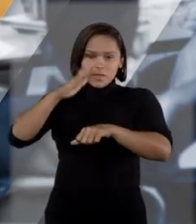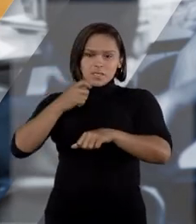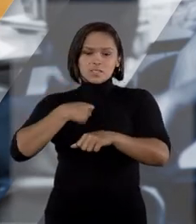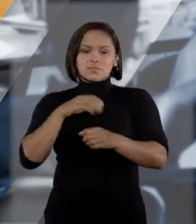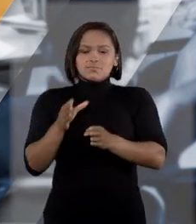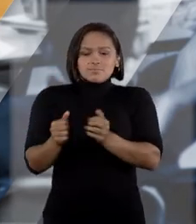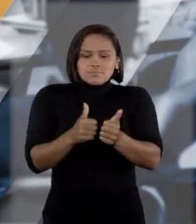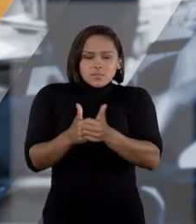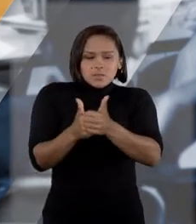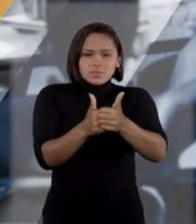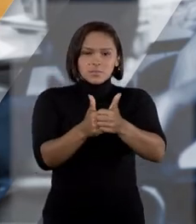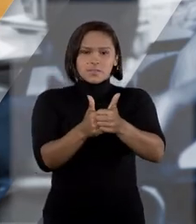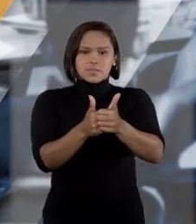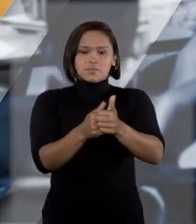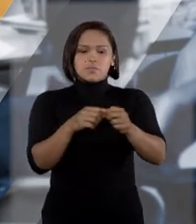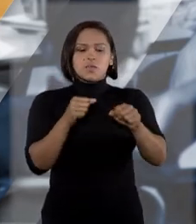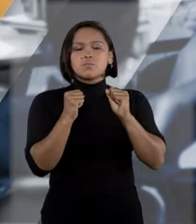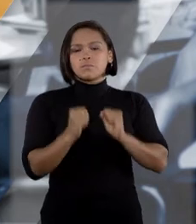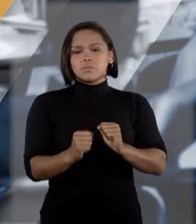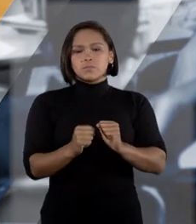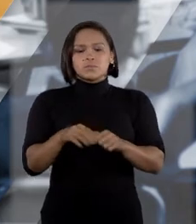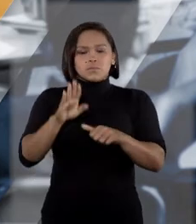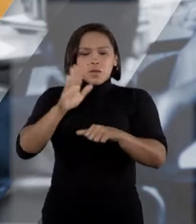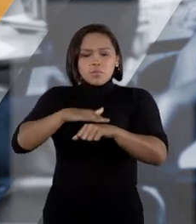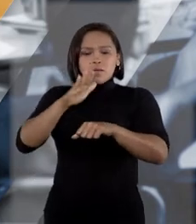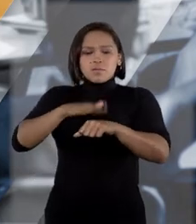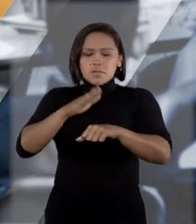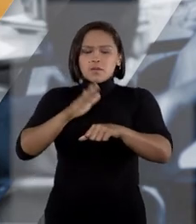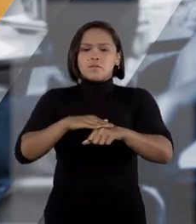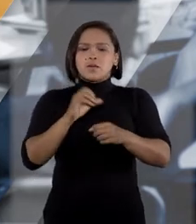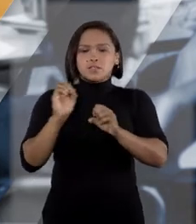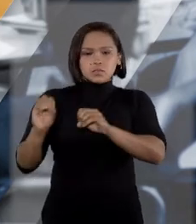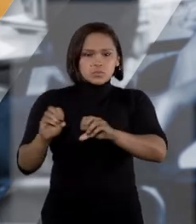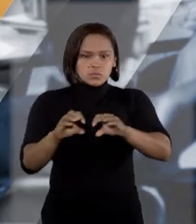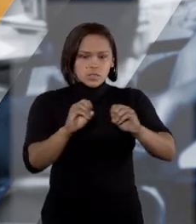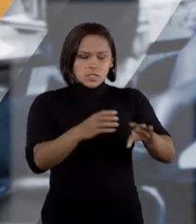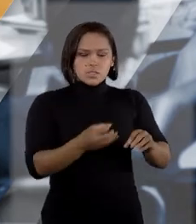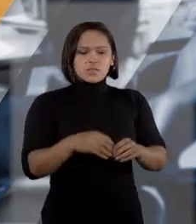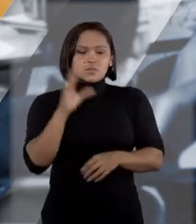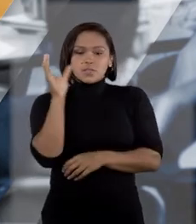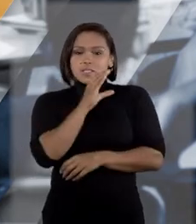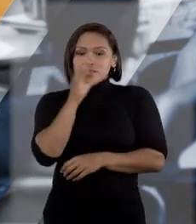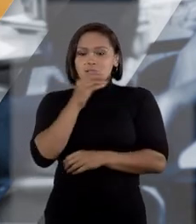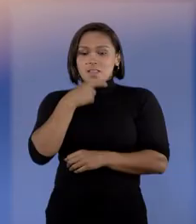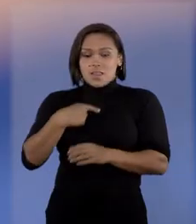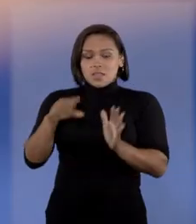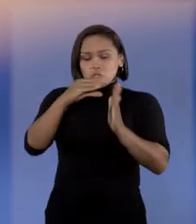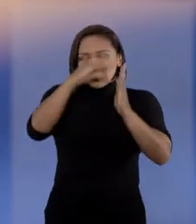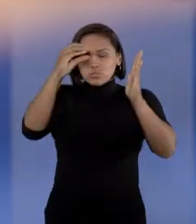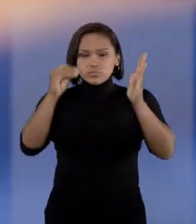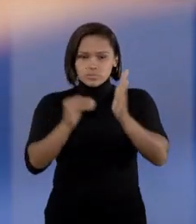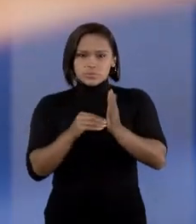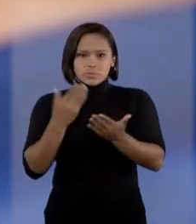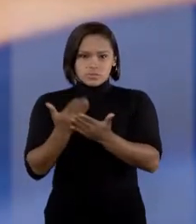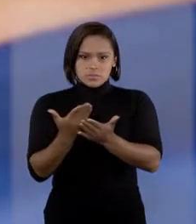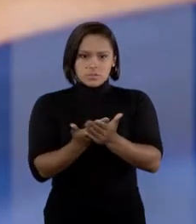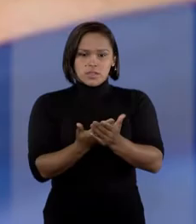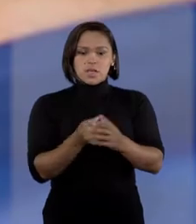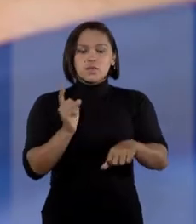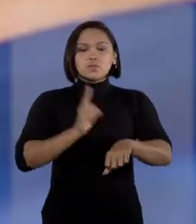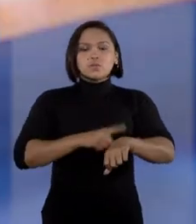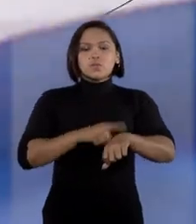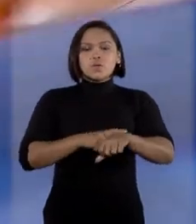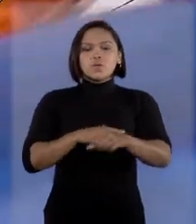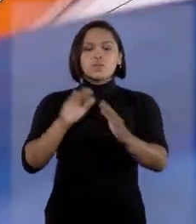acompanhamento direcionado consiste em aumentar os recursos educacionais e acelerar os conteúdos. No horário da escola